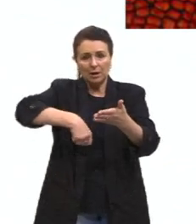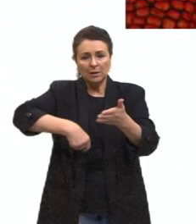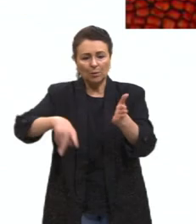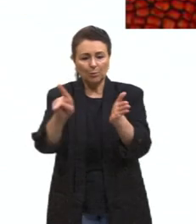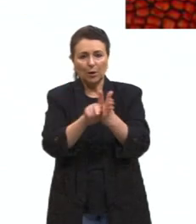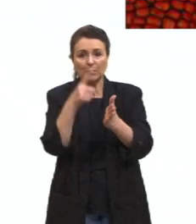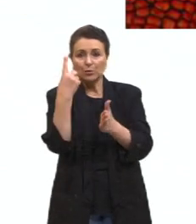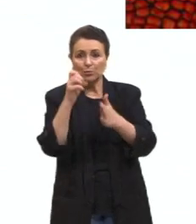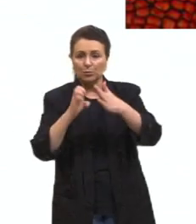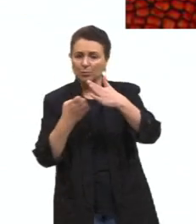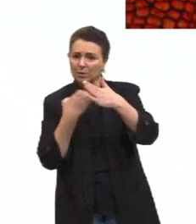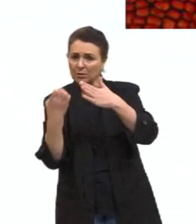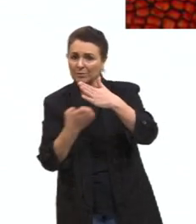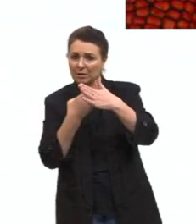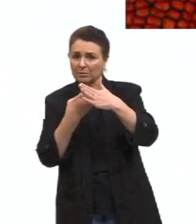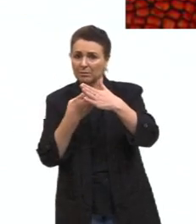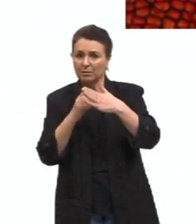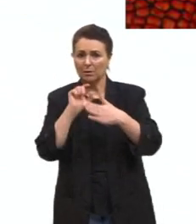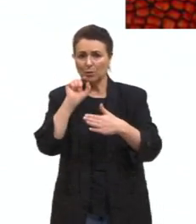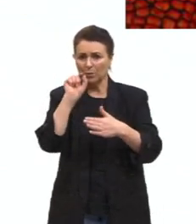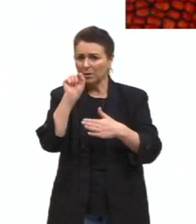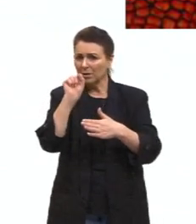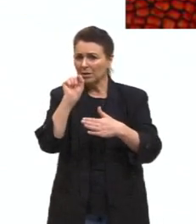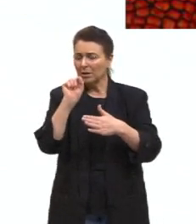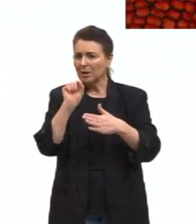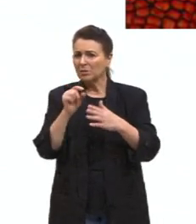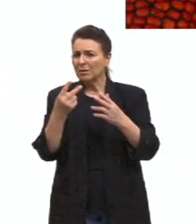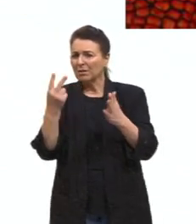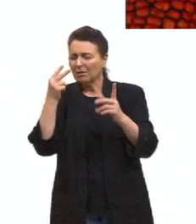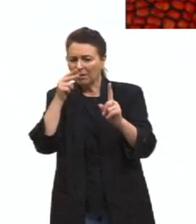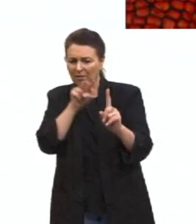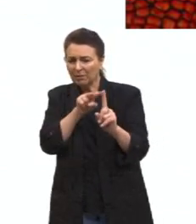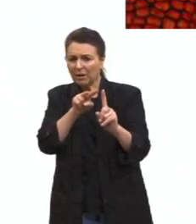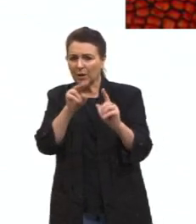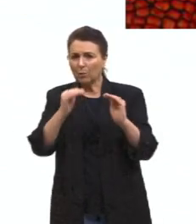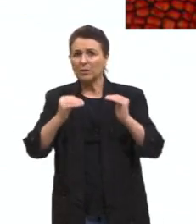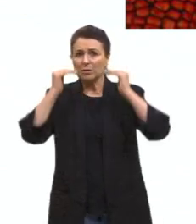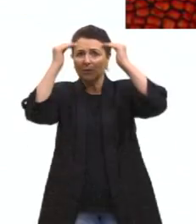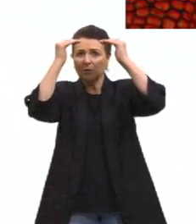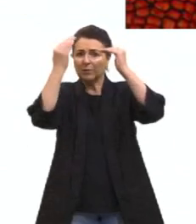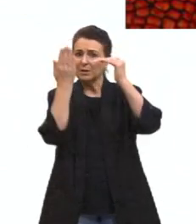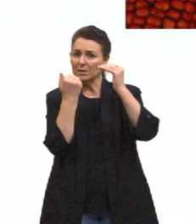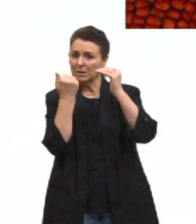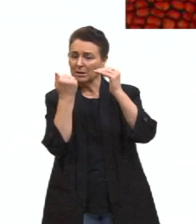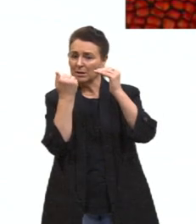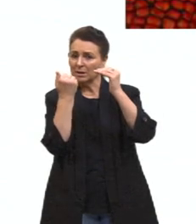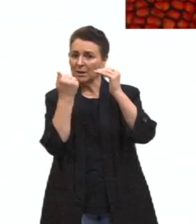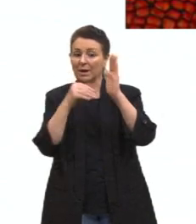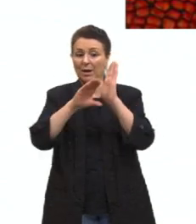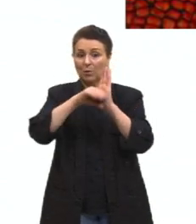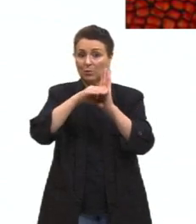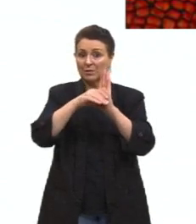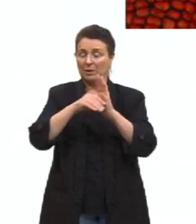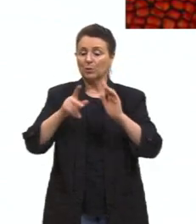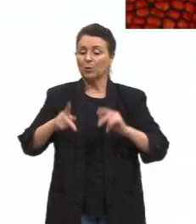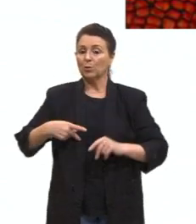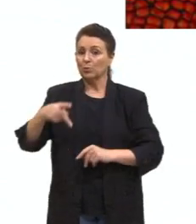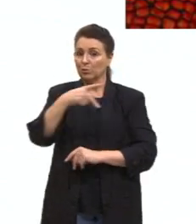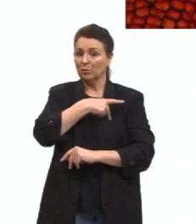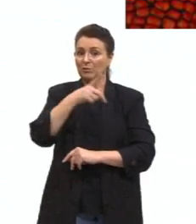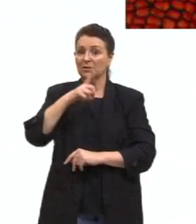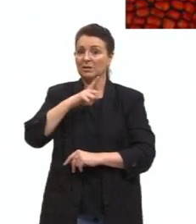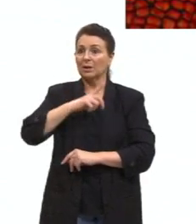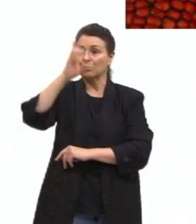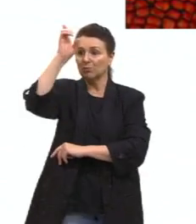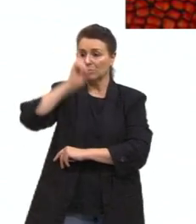E o que isso tem a ver com soberania alimentar? Soberania alimentar é um conceito de que os povos têm direito de garantir a sua